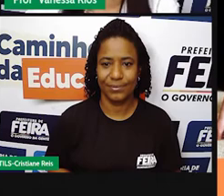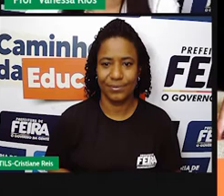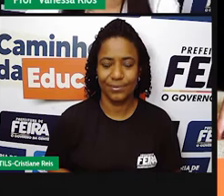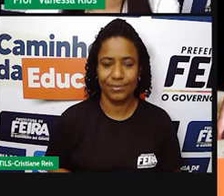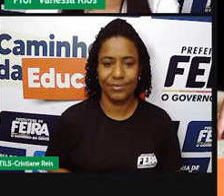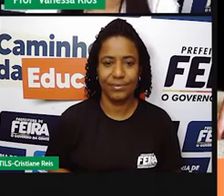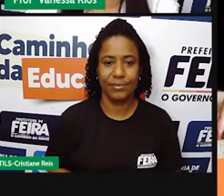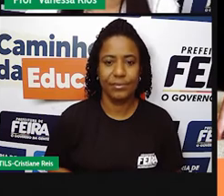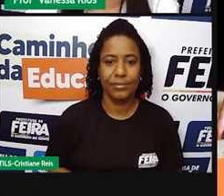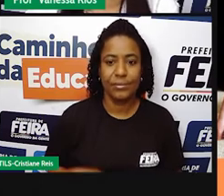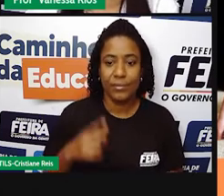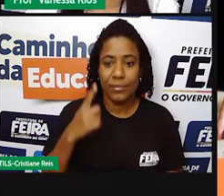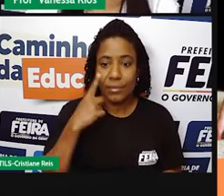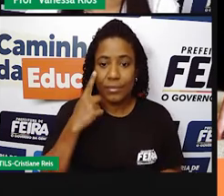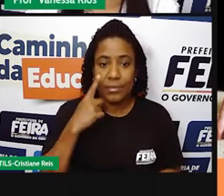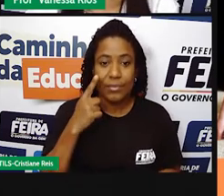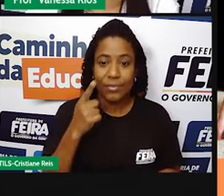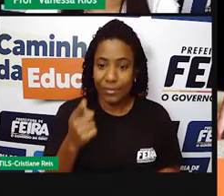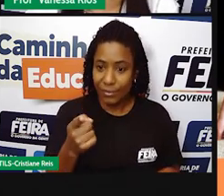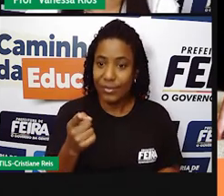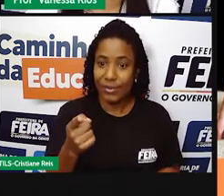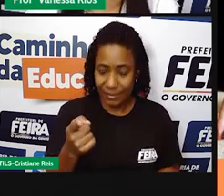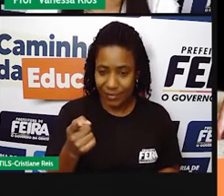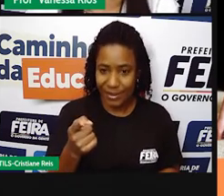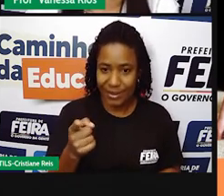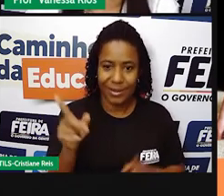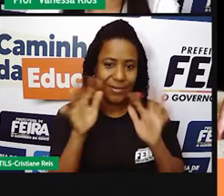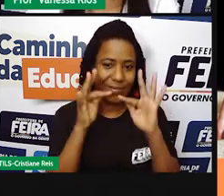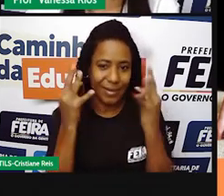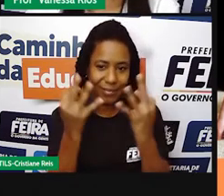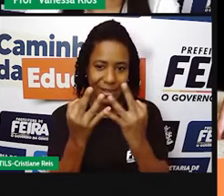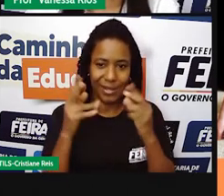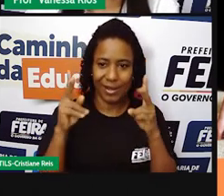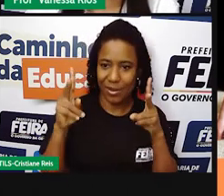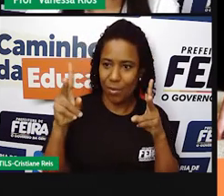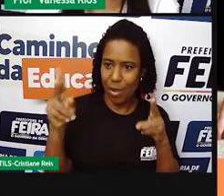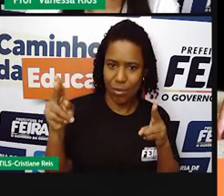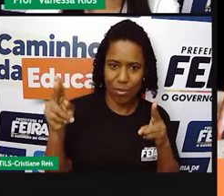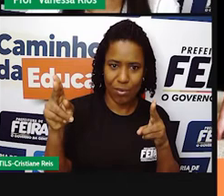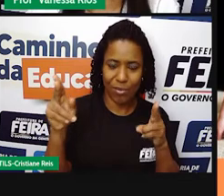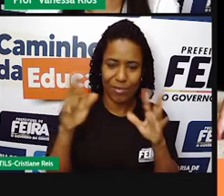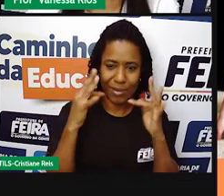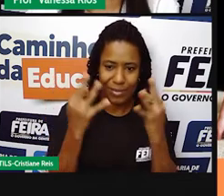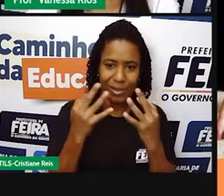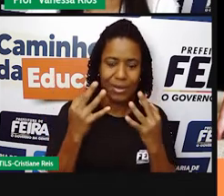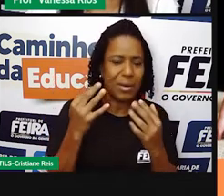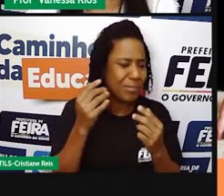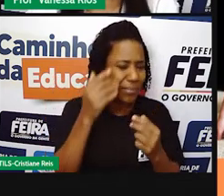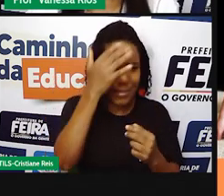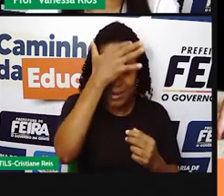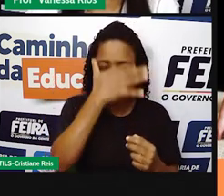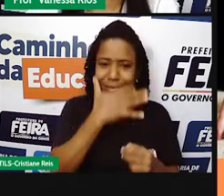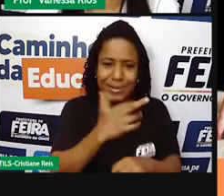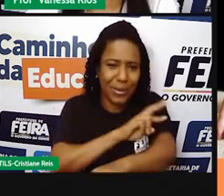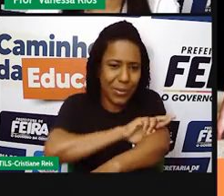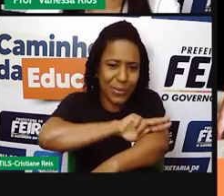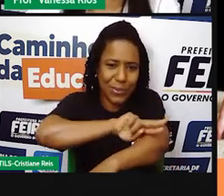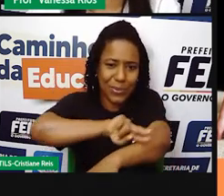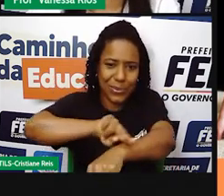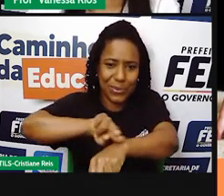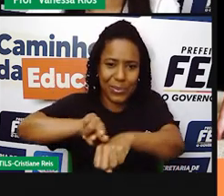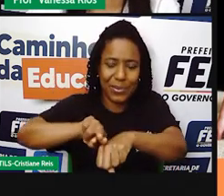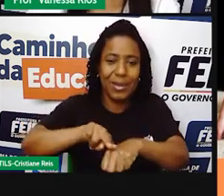Todas as famílias apresentadas pertencem à mesma etnia. Quais semelhanças elas possuem e